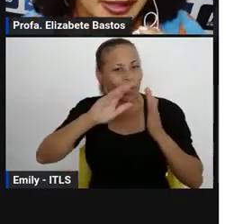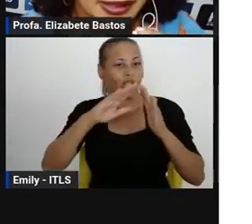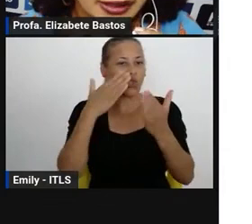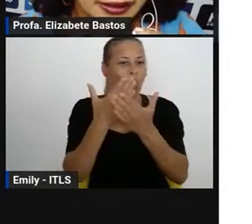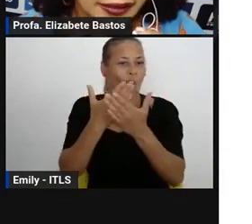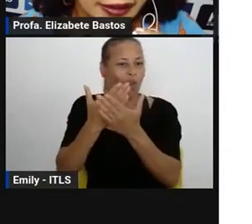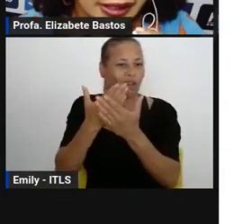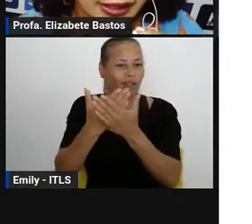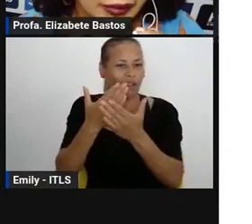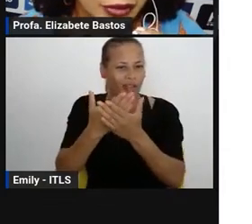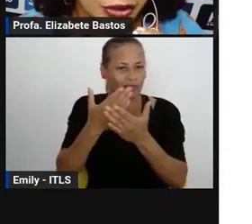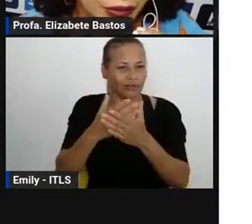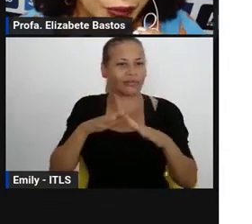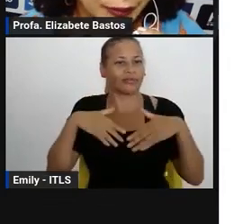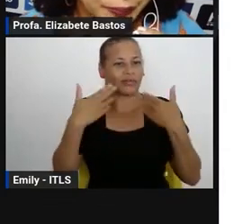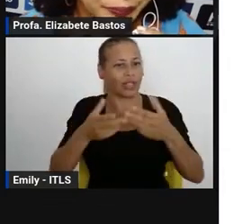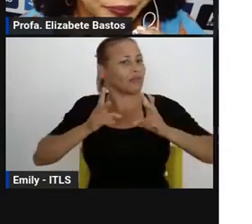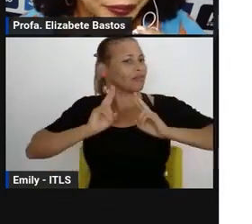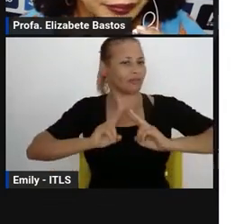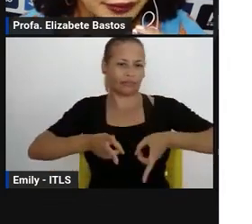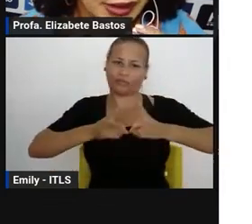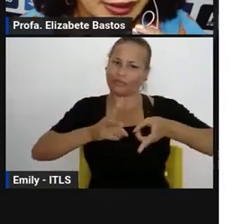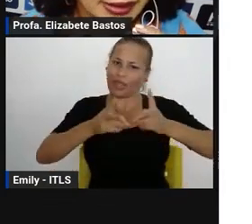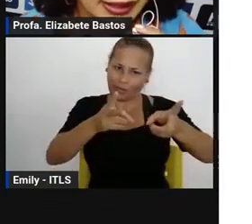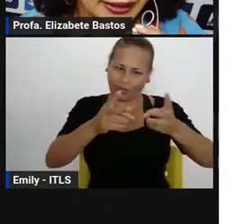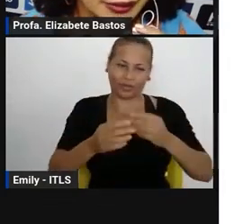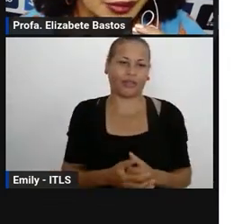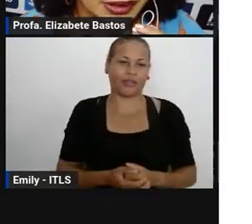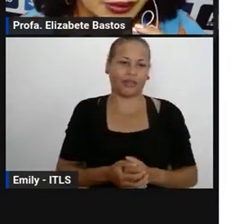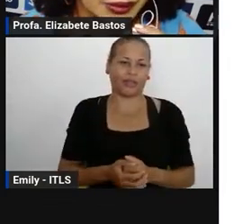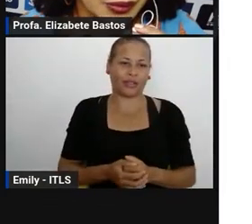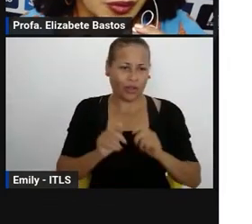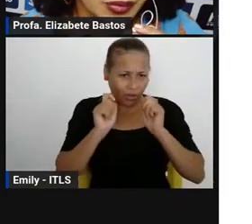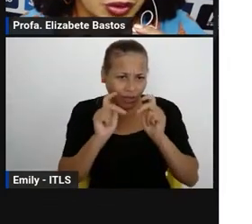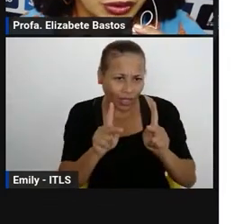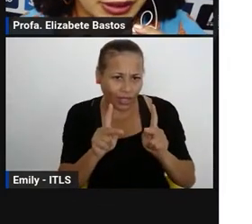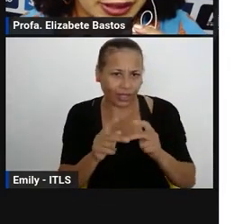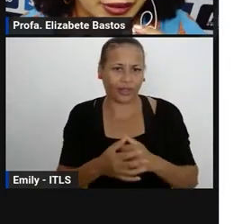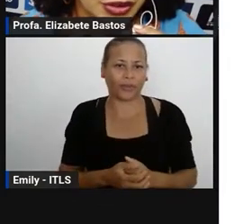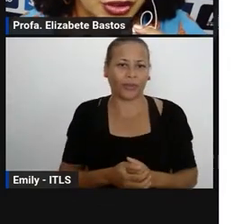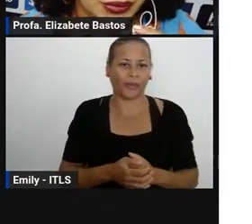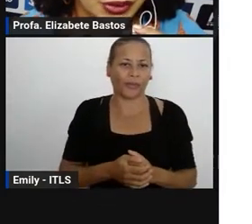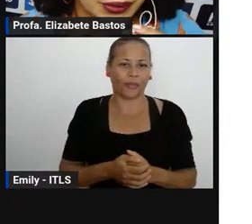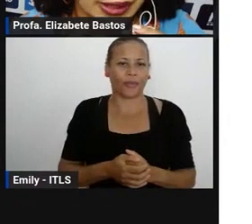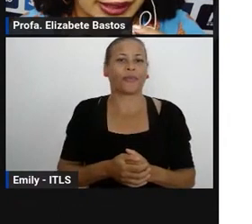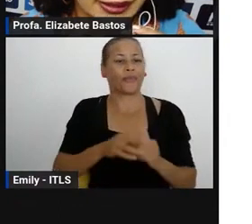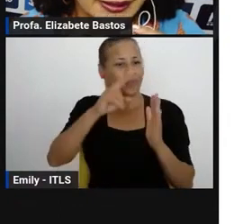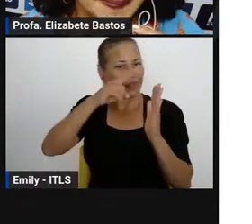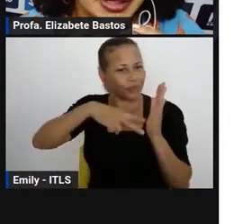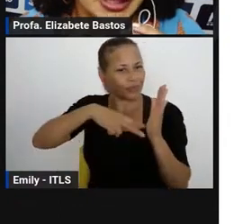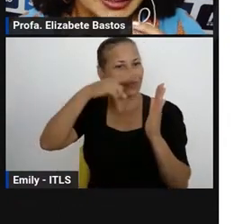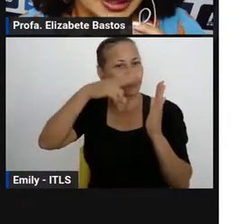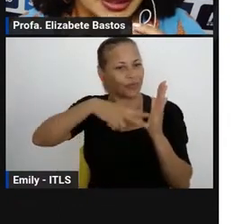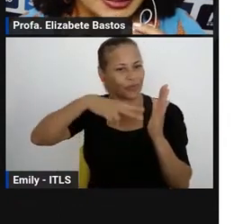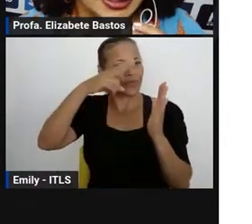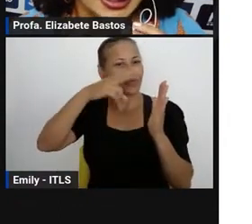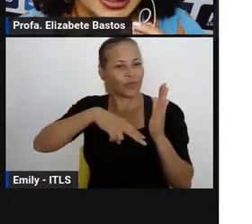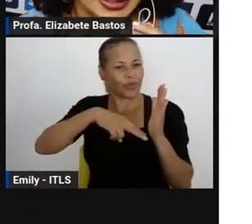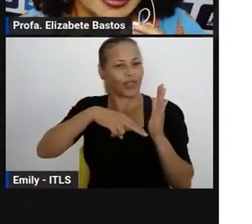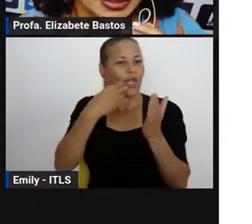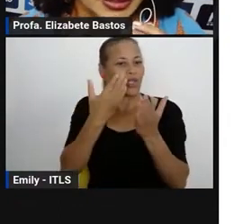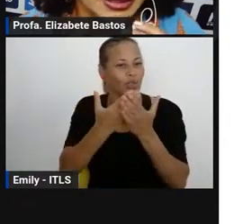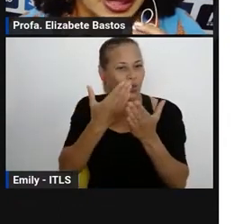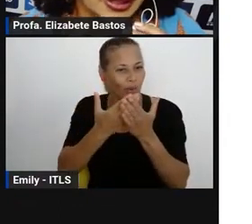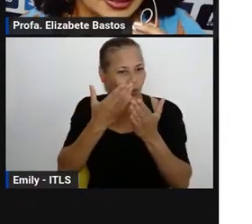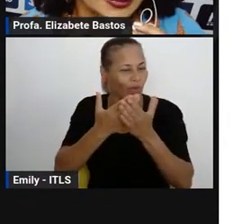Então, ela continua, certo, com outras ações institucionais. Então, a ideia